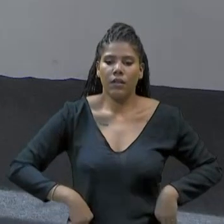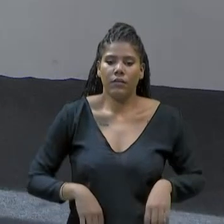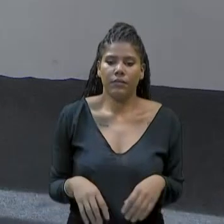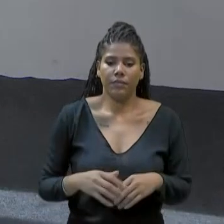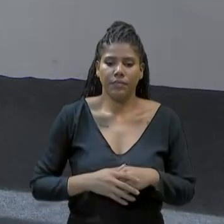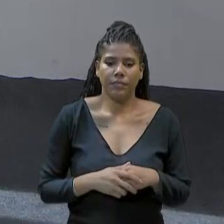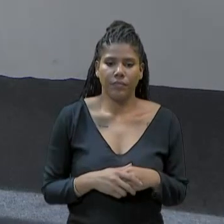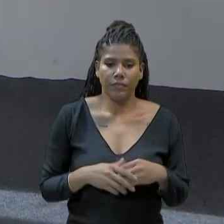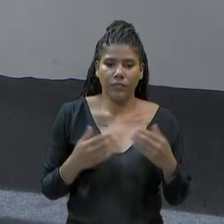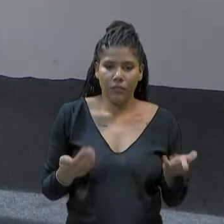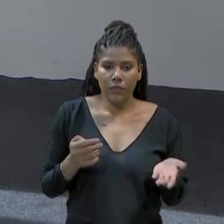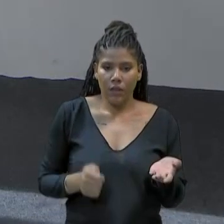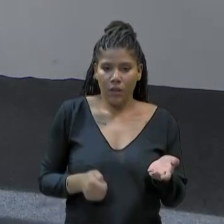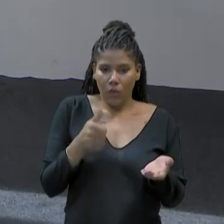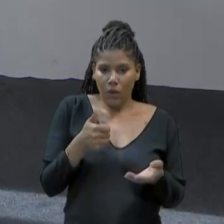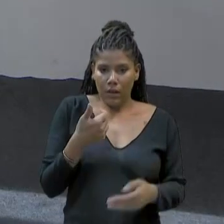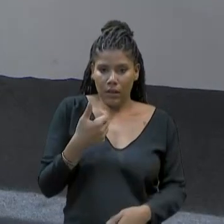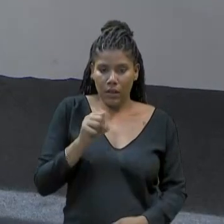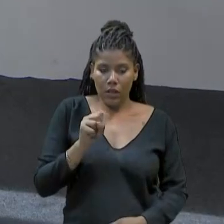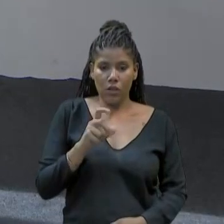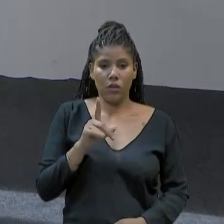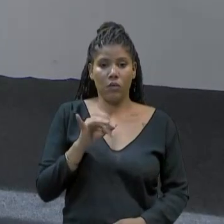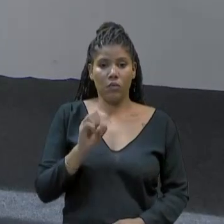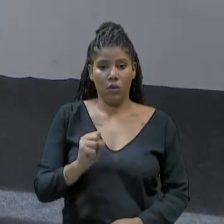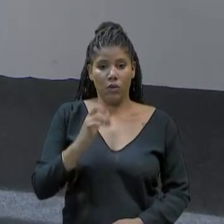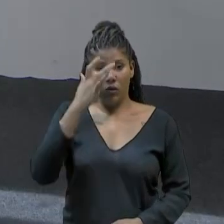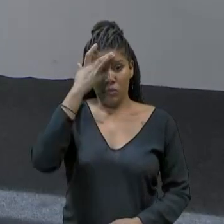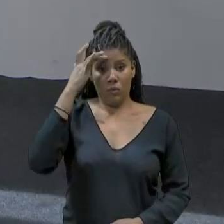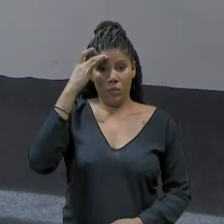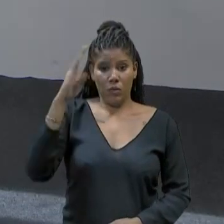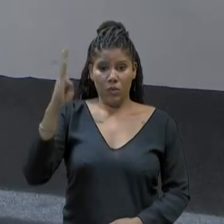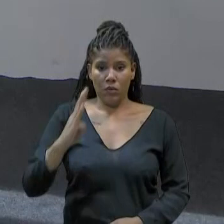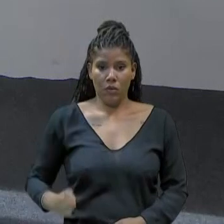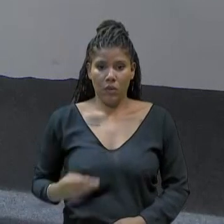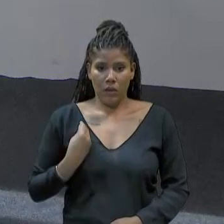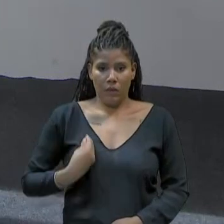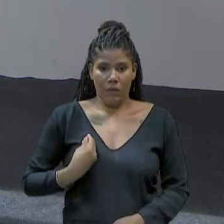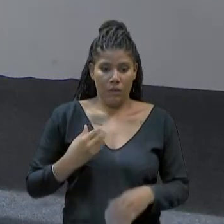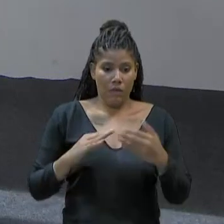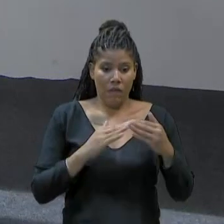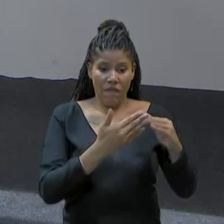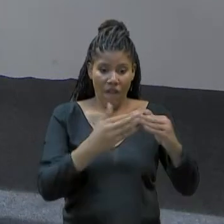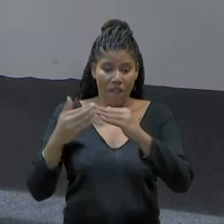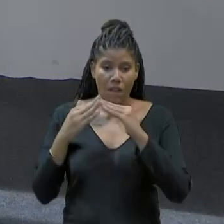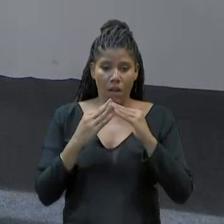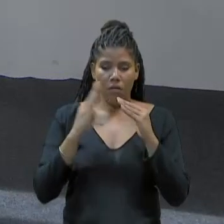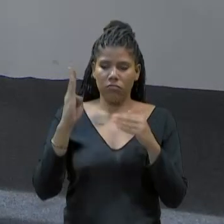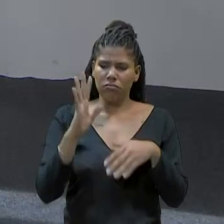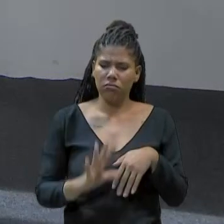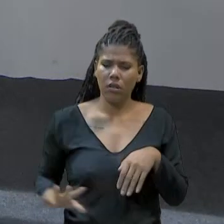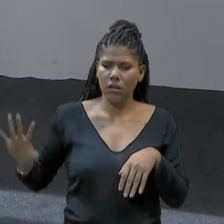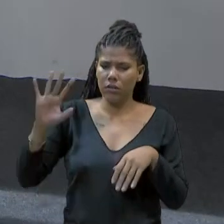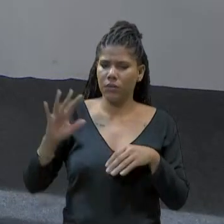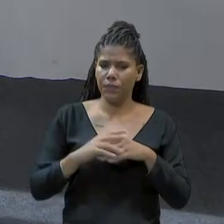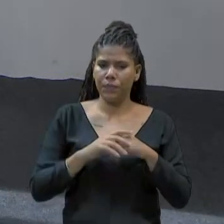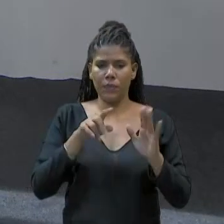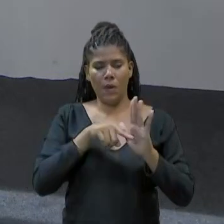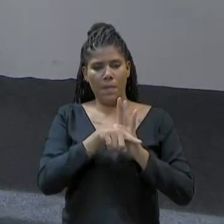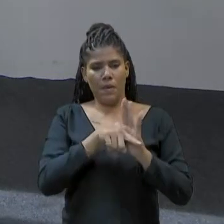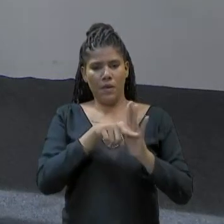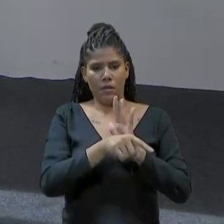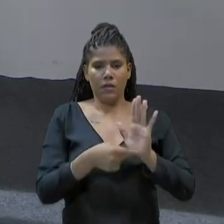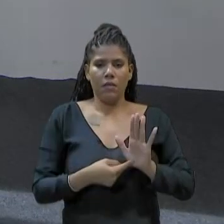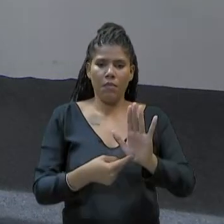Quase 18 milhões de brasileiros vivem em favelas por todo o país. Uma pesquisa mostrou a